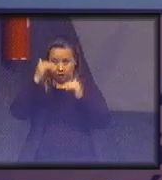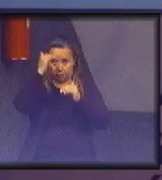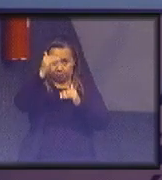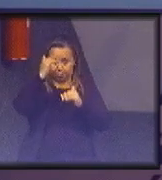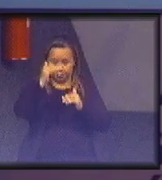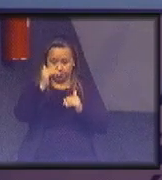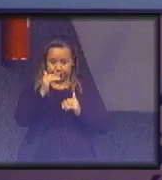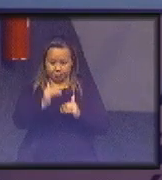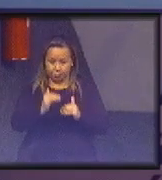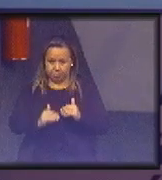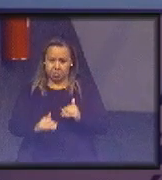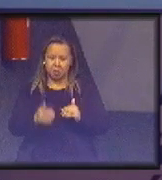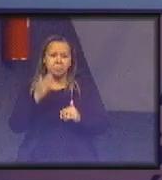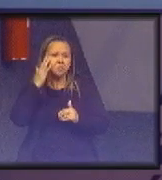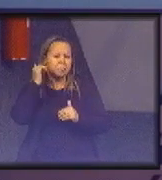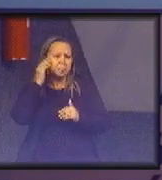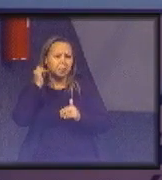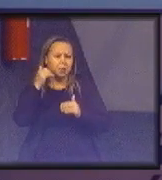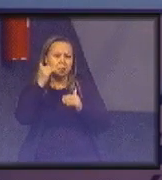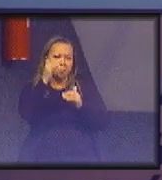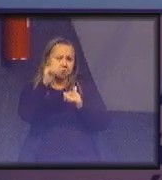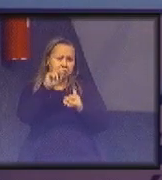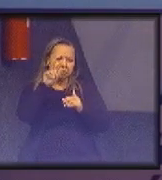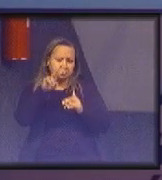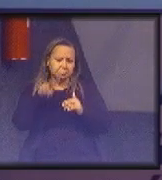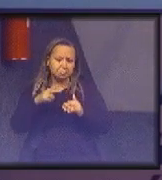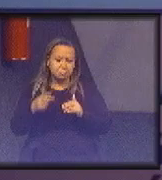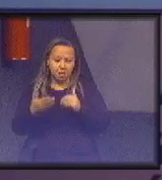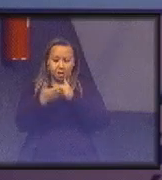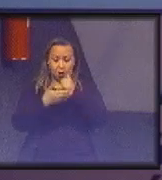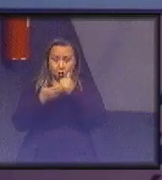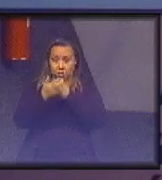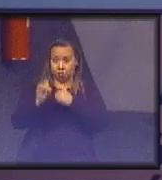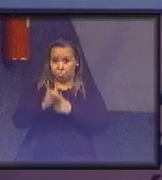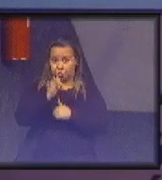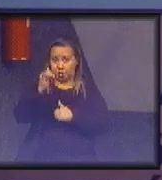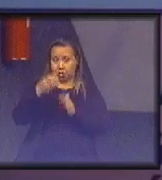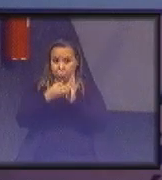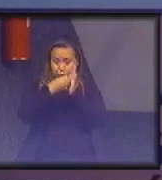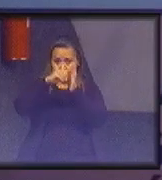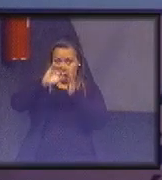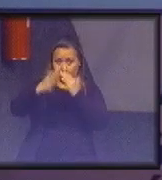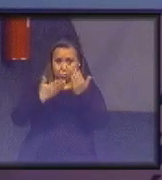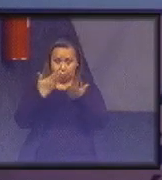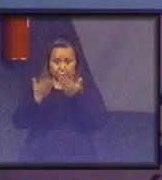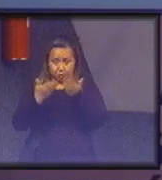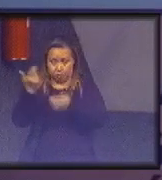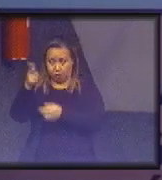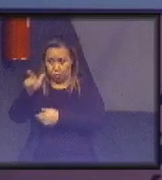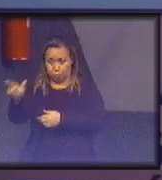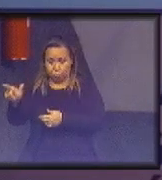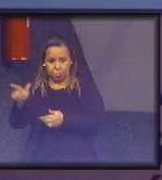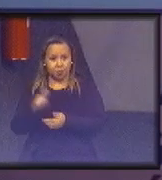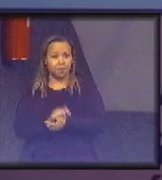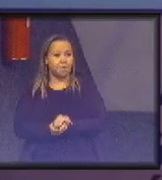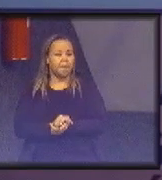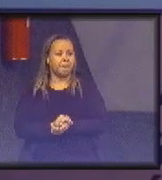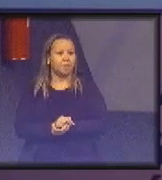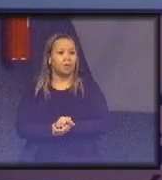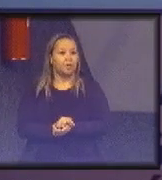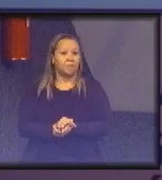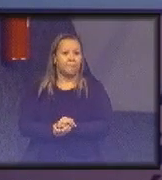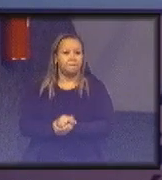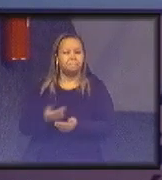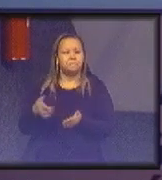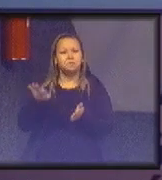que vai identificar o nível de importância do indicador em relação ao outro e